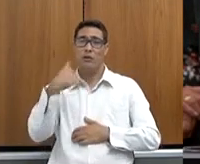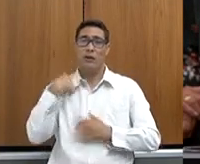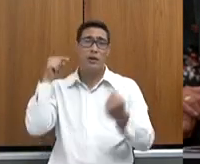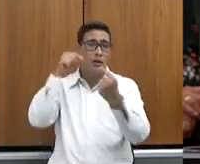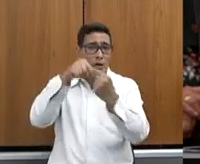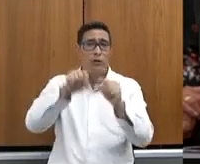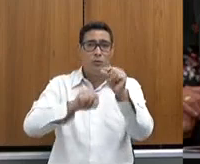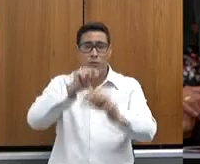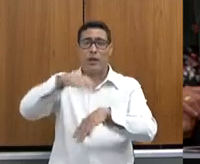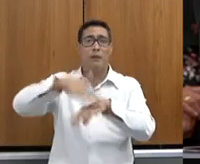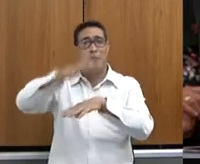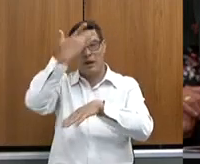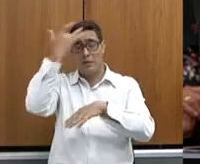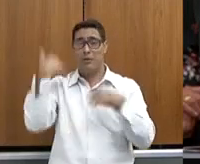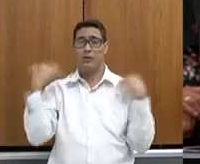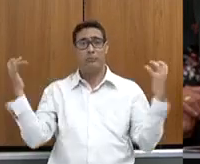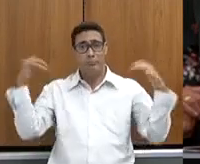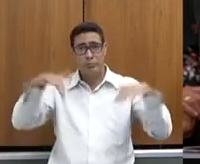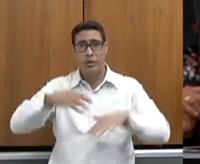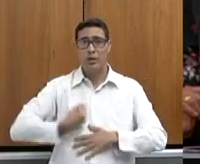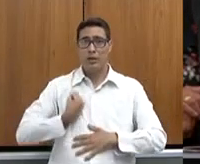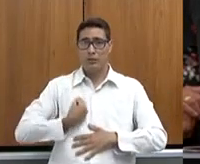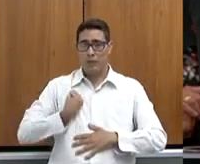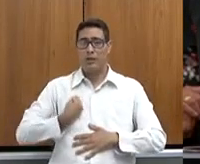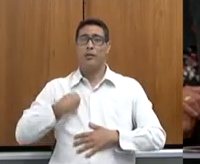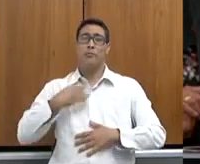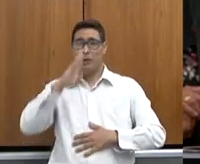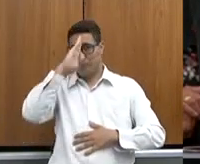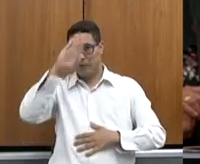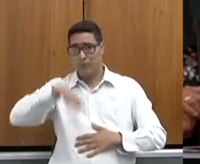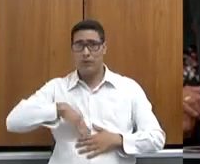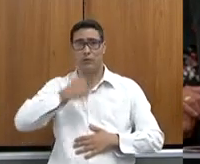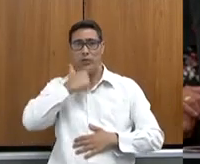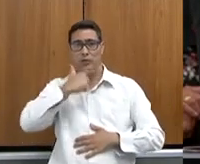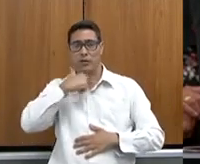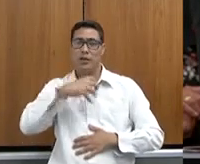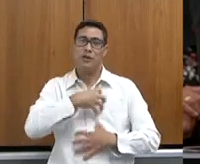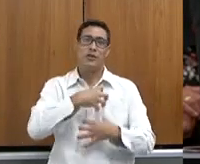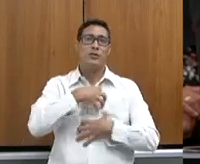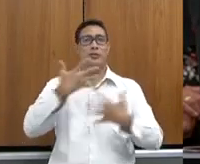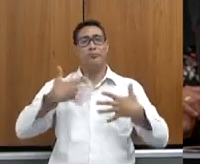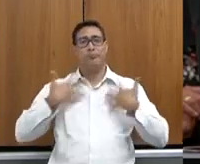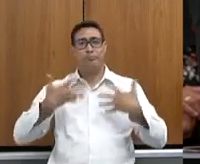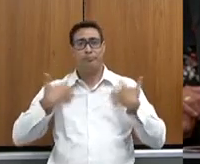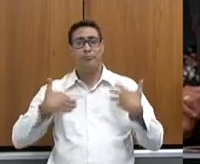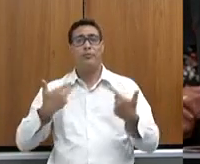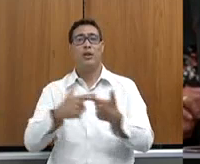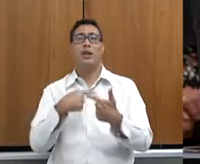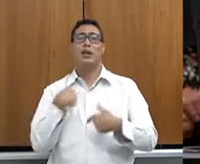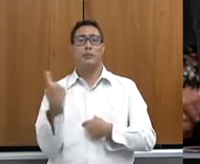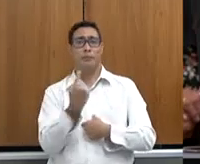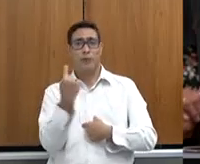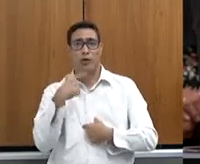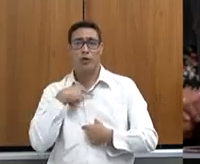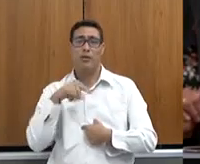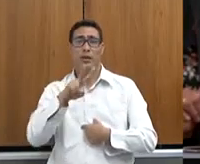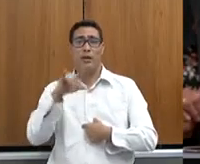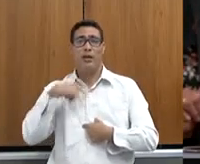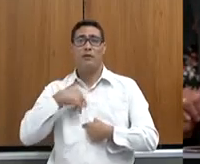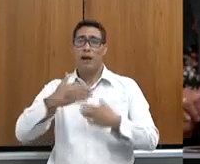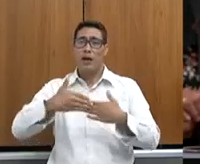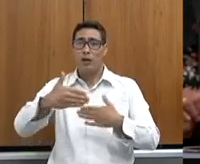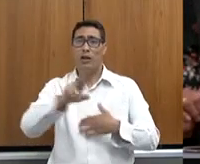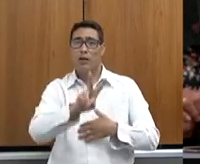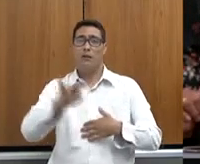mais produtores, uma vez que esse produto tão emblemático que é o queijo só nos traz alegria. Nós que estamos concorrendo agora a